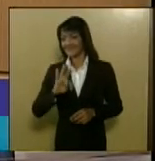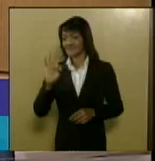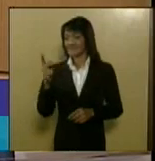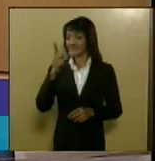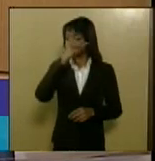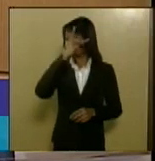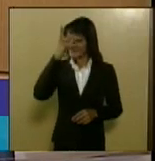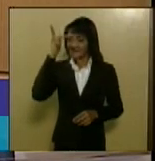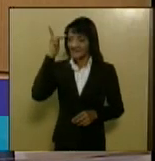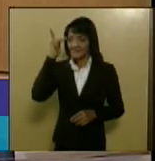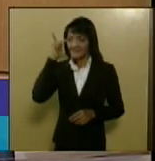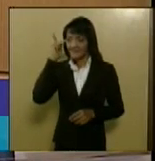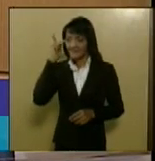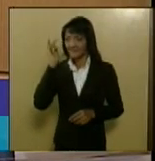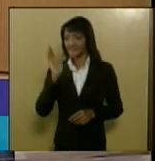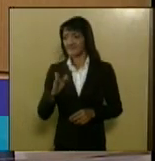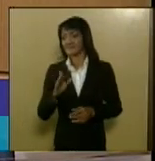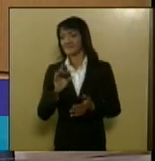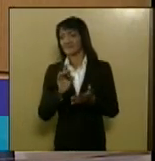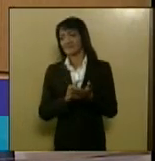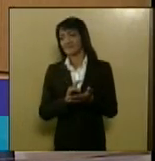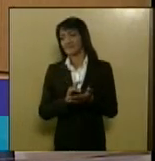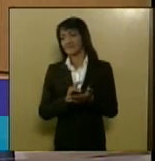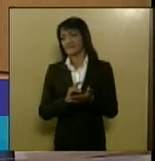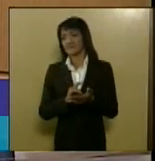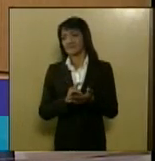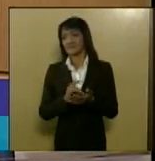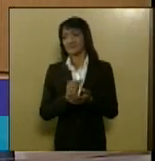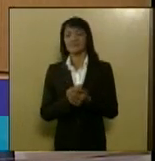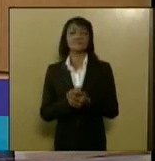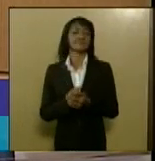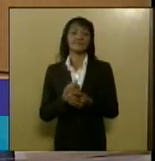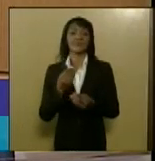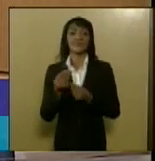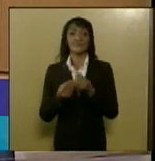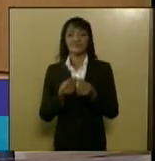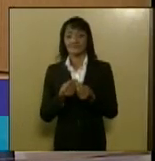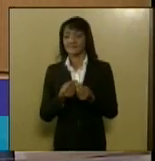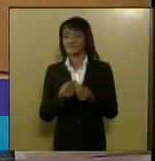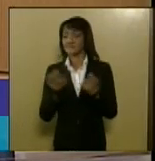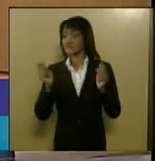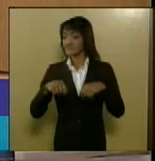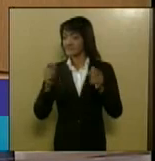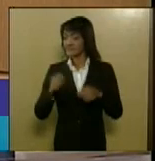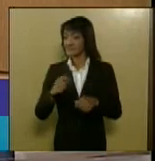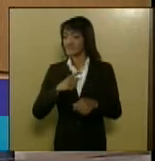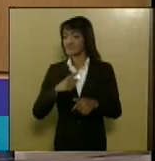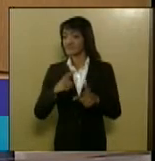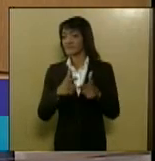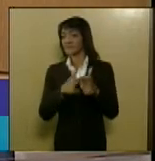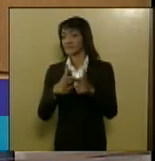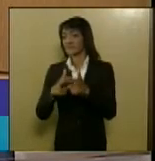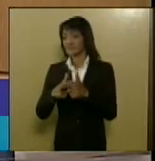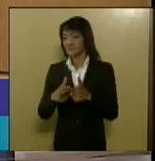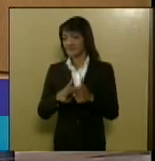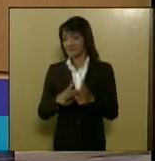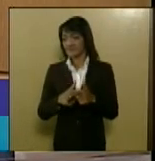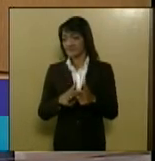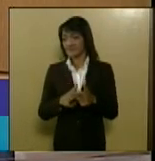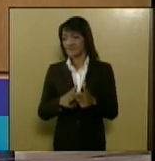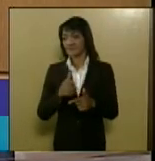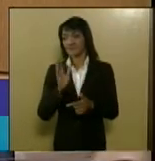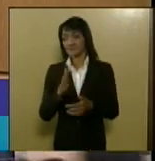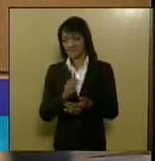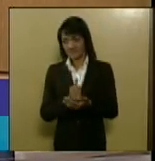fumaram por mais de 30 anos um março por dia eles vão ter problema respiratório vão ter limitação de